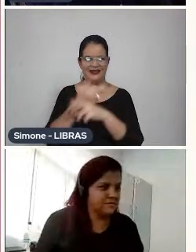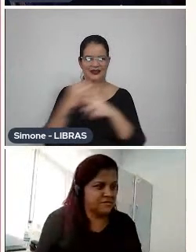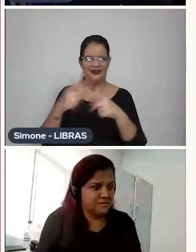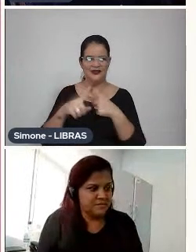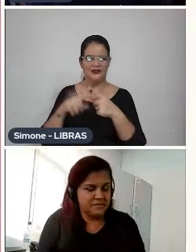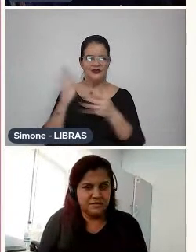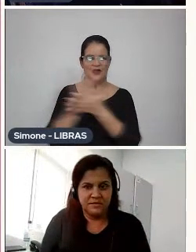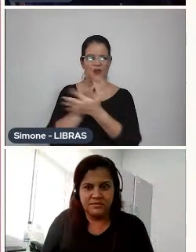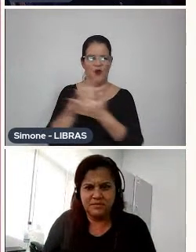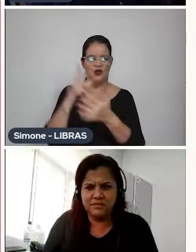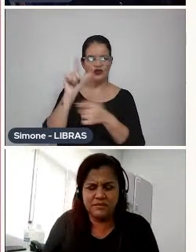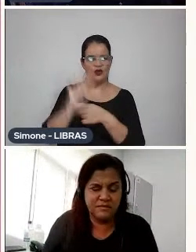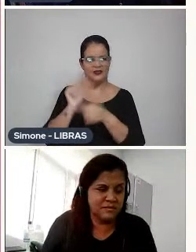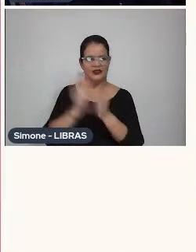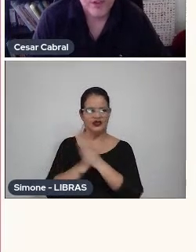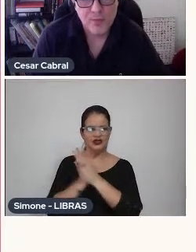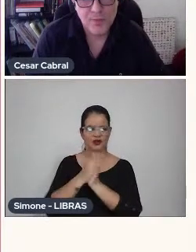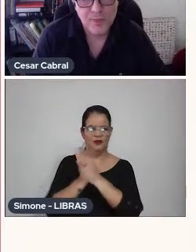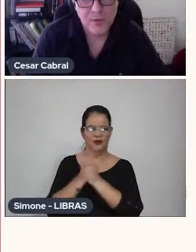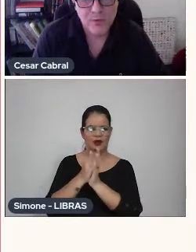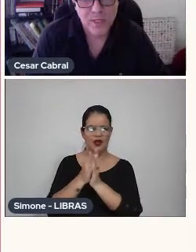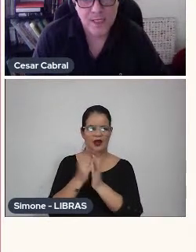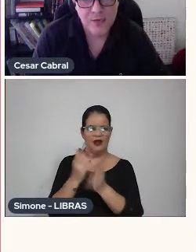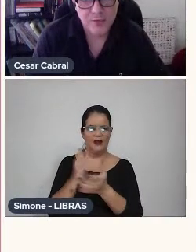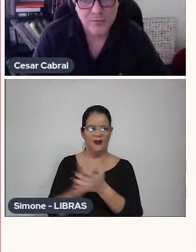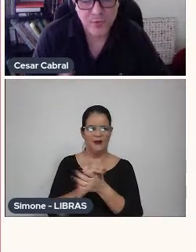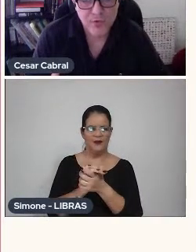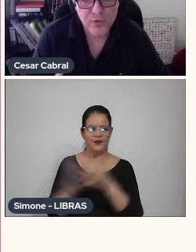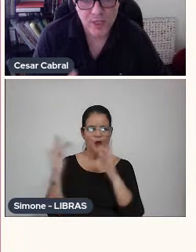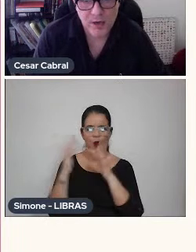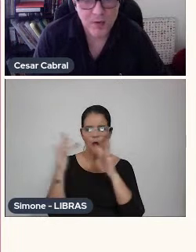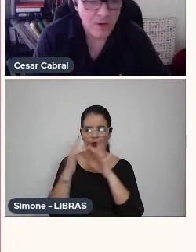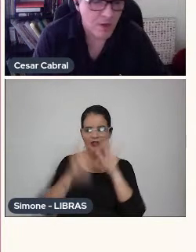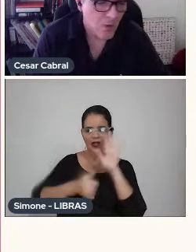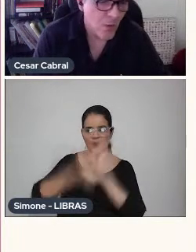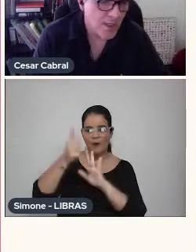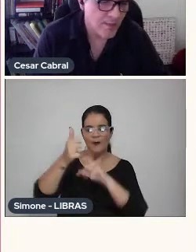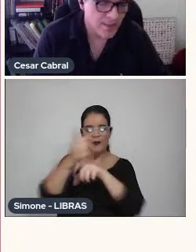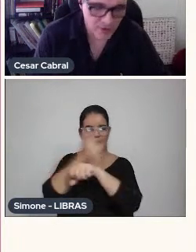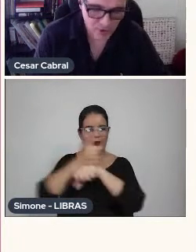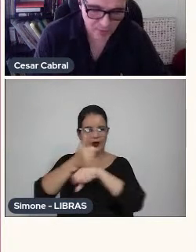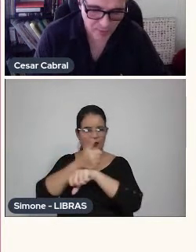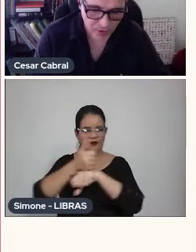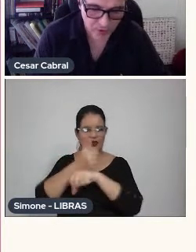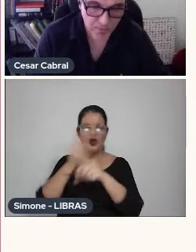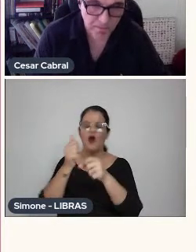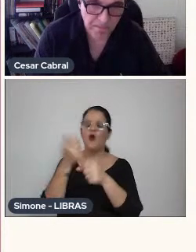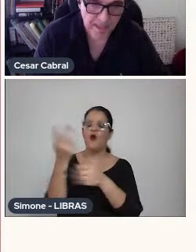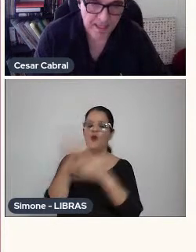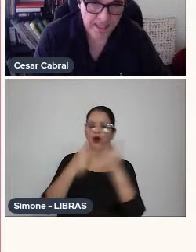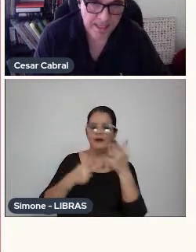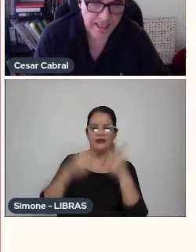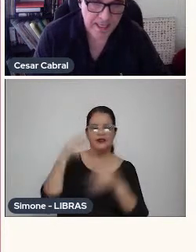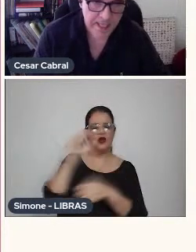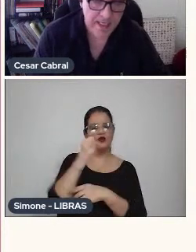coisinhas de boneco, foi meio que o nosso primeiro contato profissional com a animação stop motion,